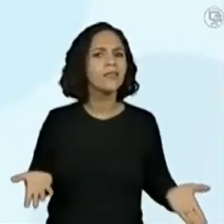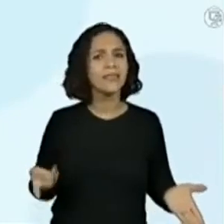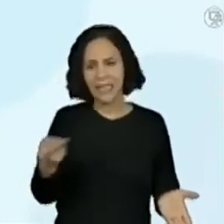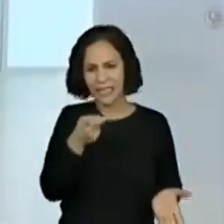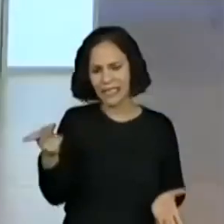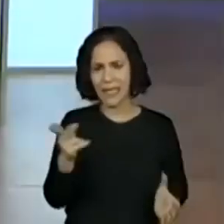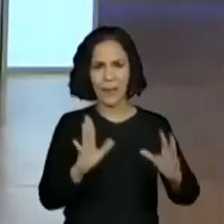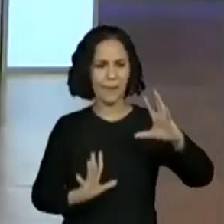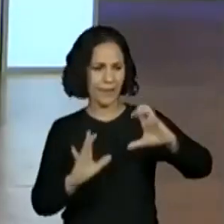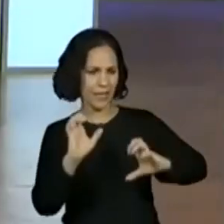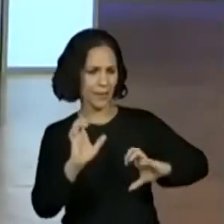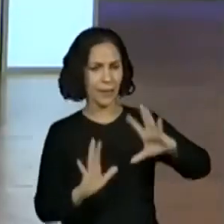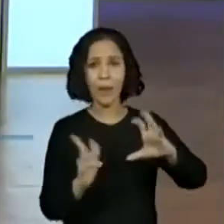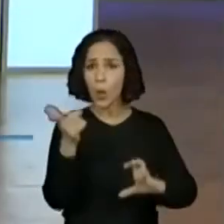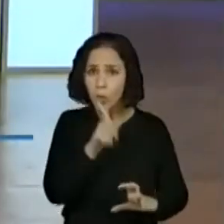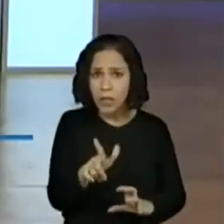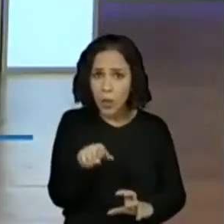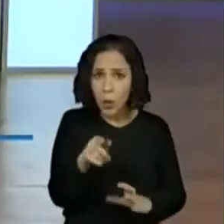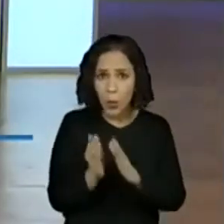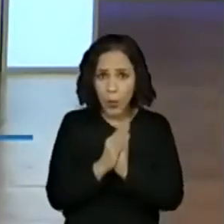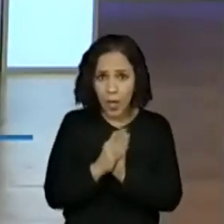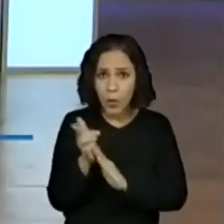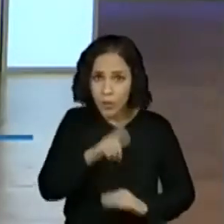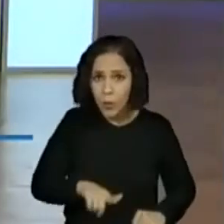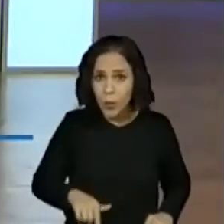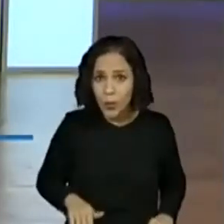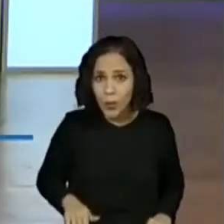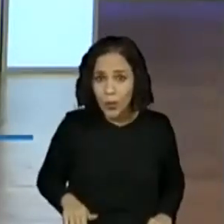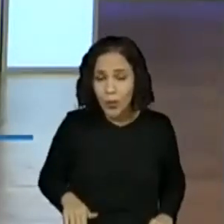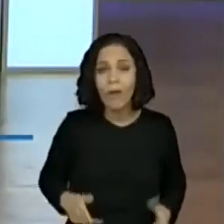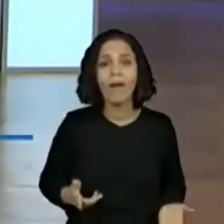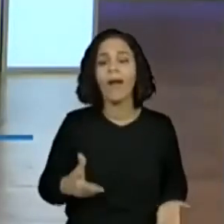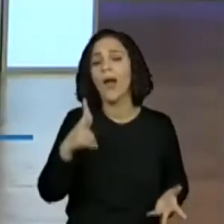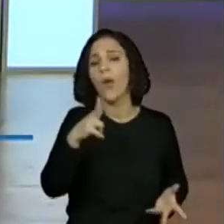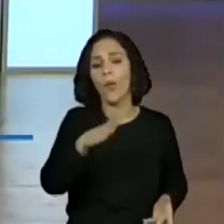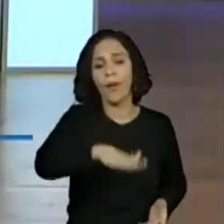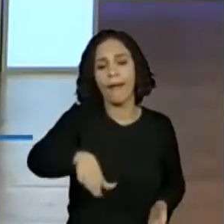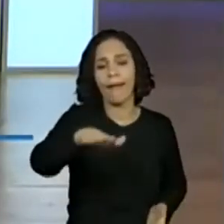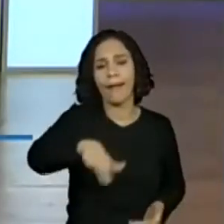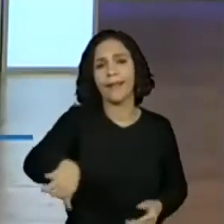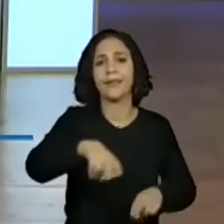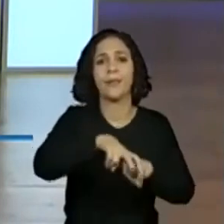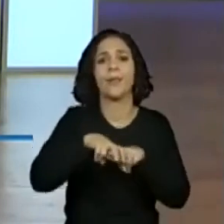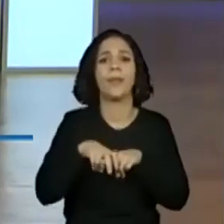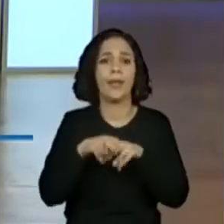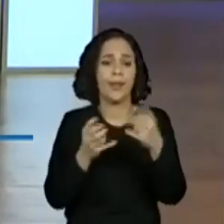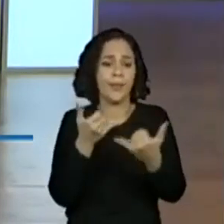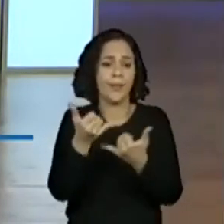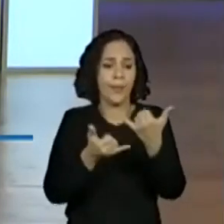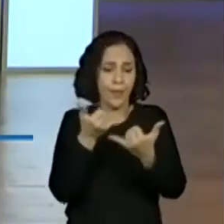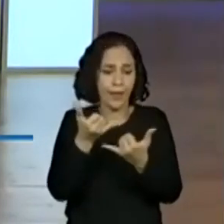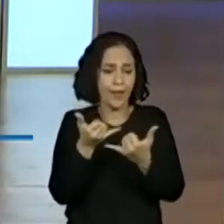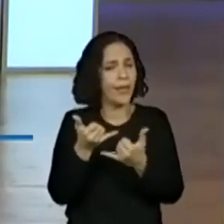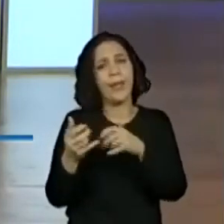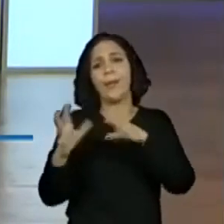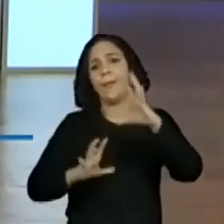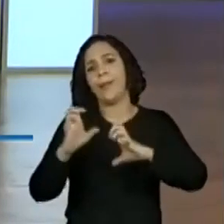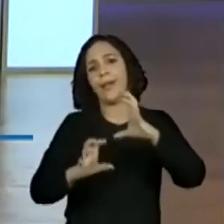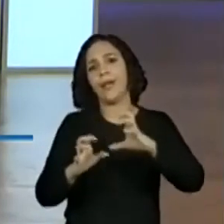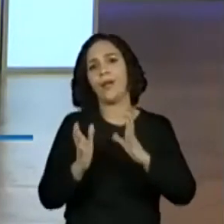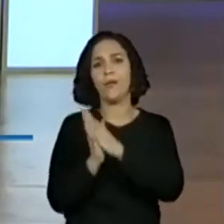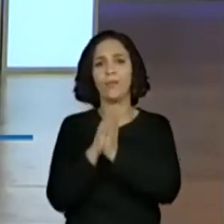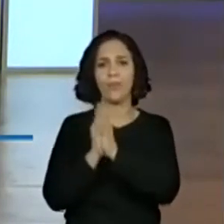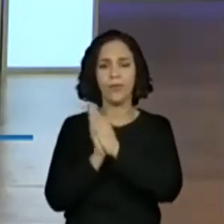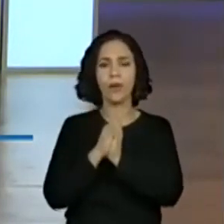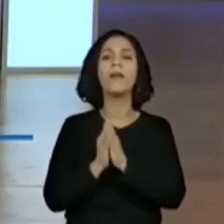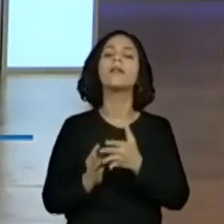meninas estão brigando e elas conseguem a boneca? Ó, a briga de crianças por causa de uma boneca. O pessoal já falou aqui,